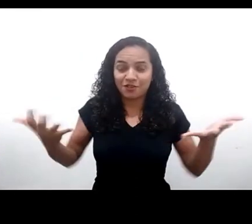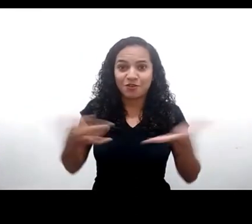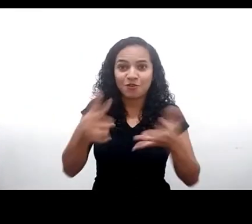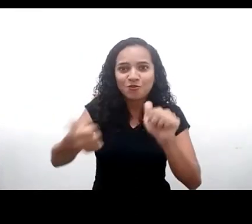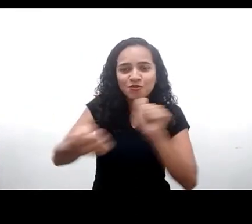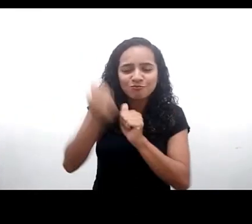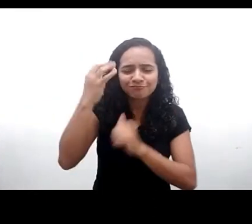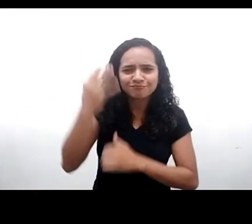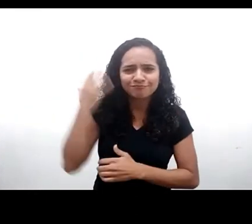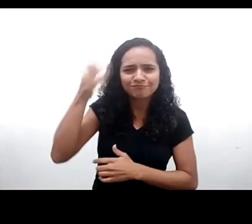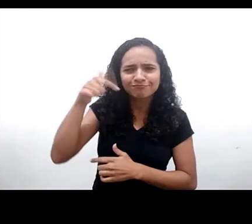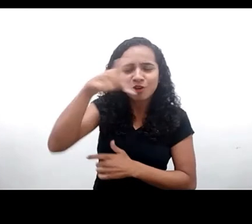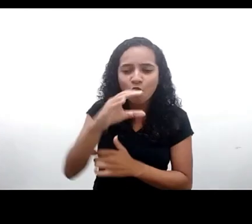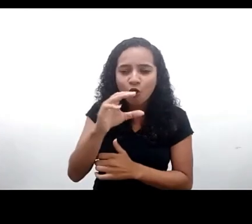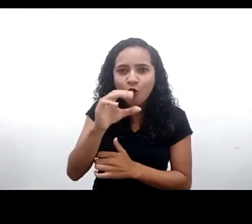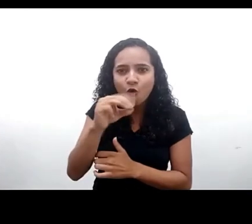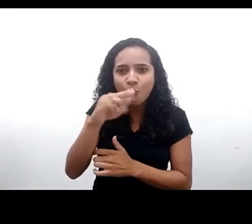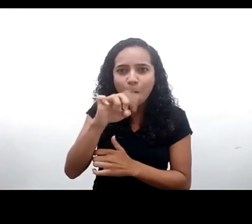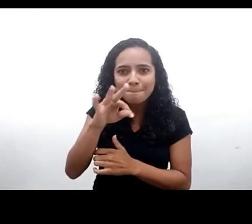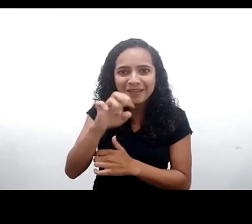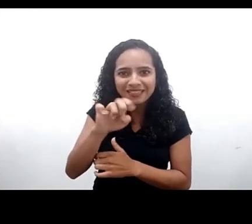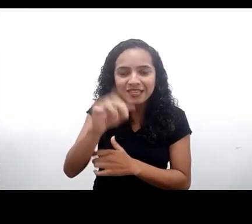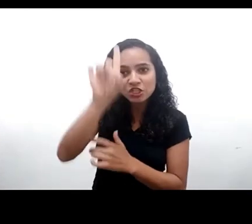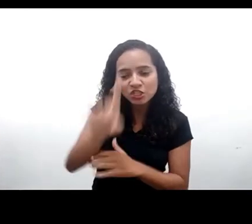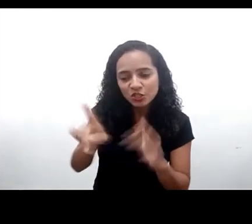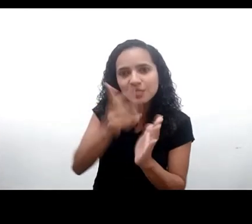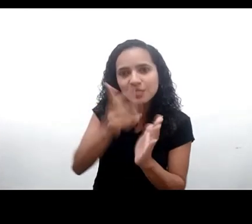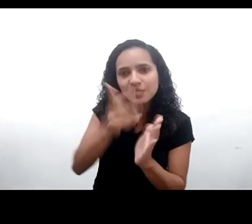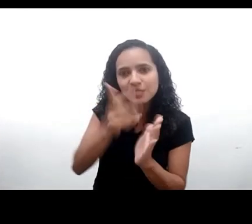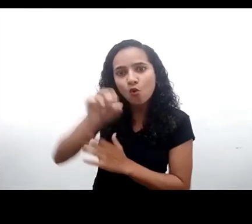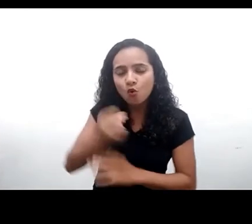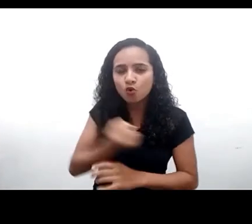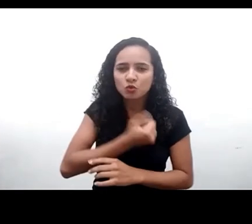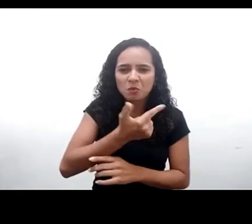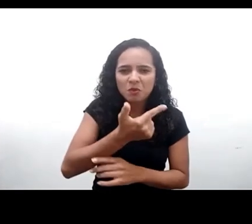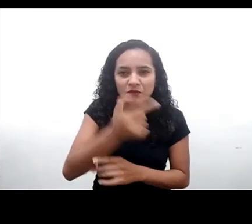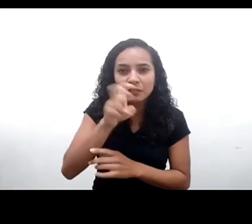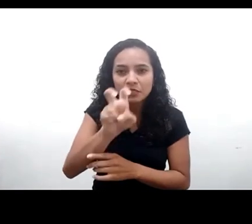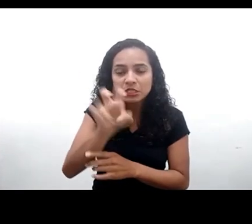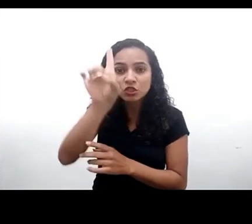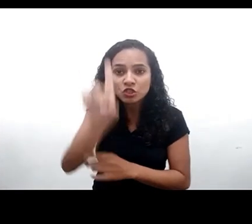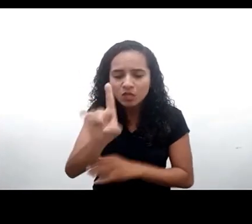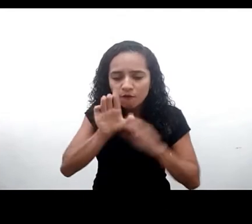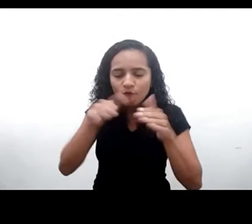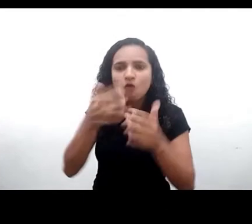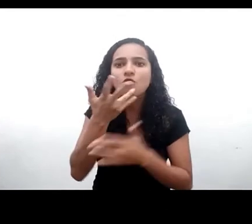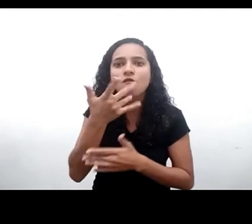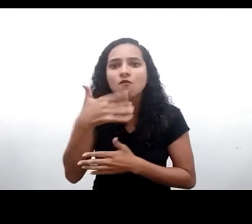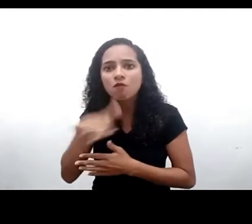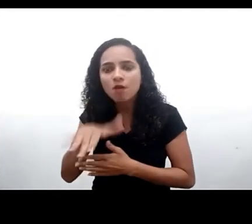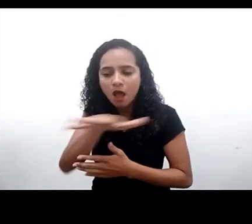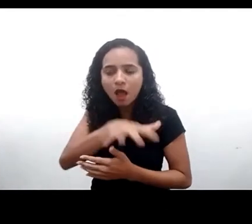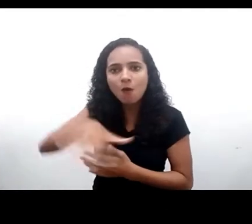a adoção pelo Comitê dos Direitos da Criança da ONU, do comentário geral número 25, sobre direitos das crianças em relação ao ambiente